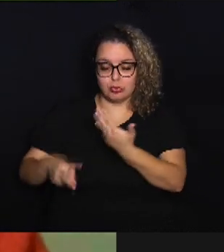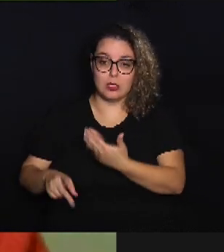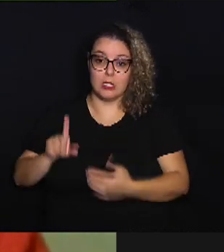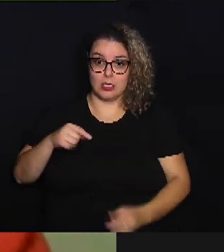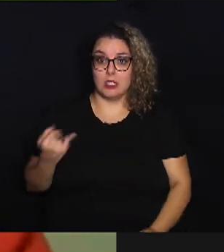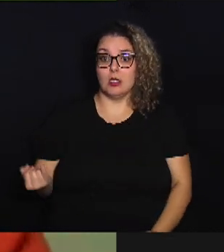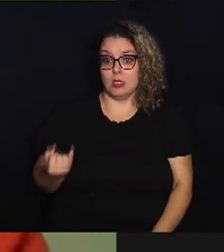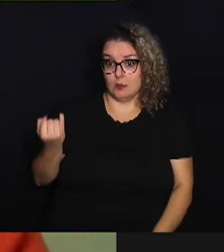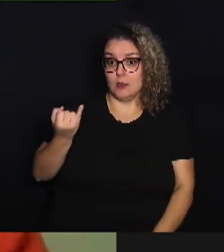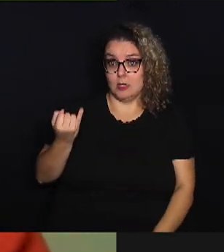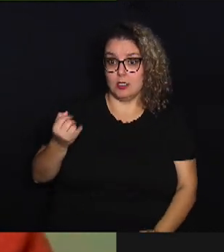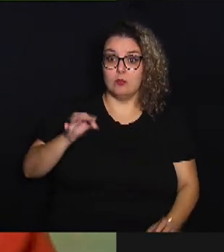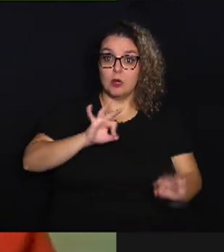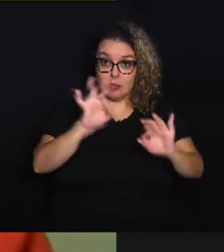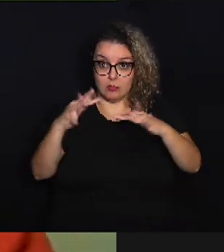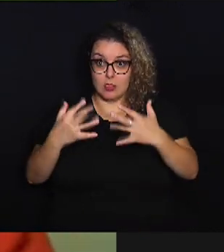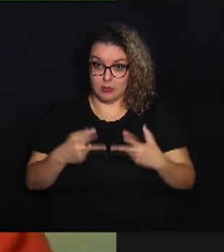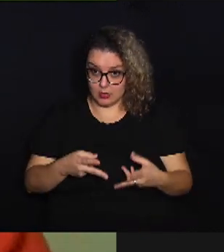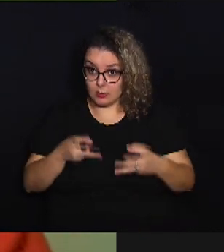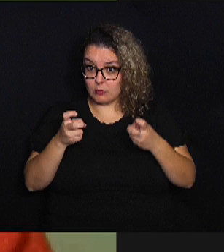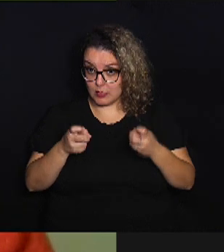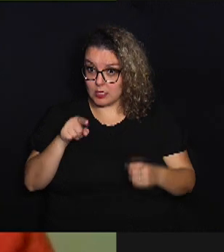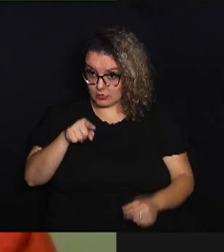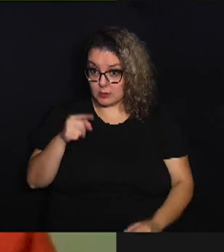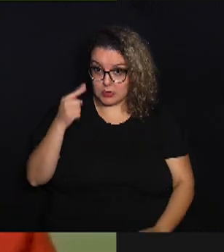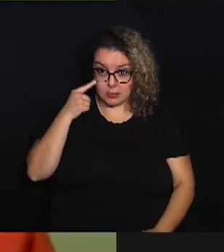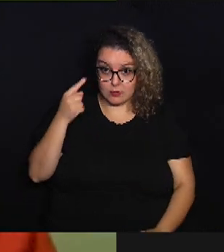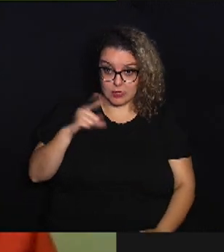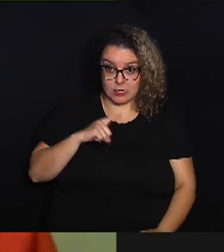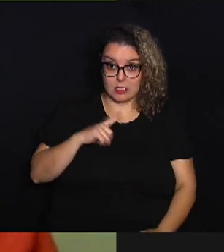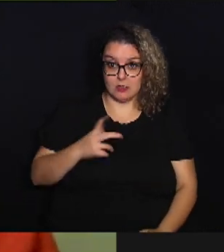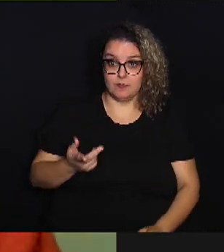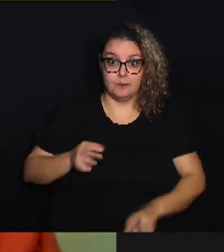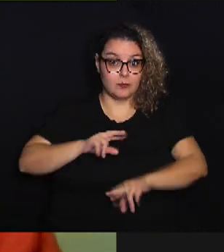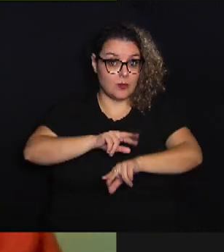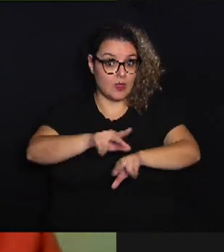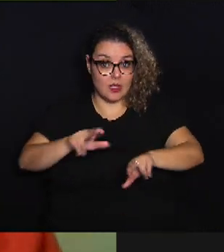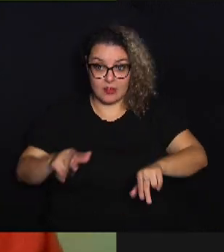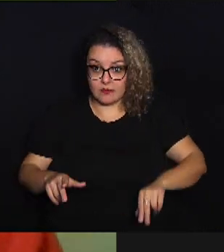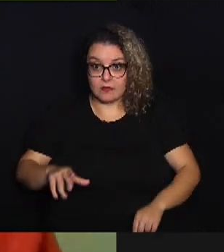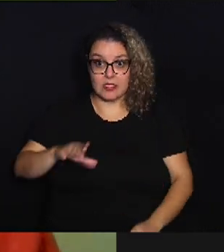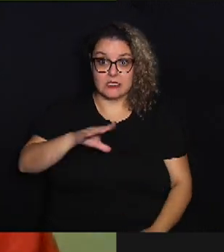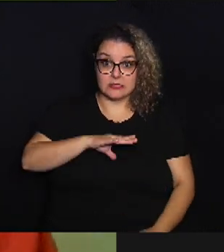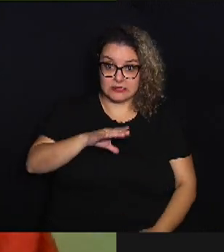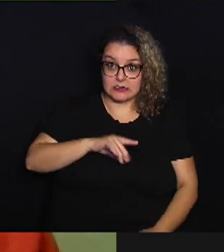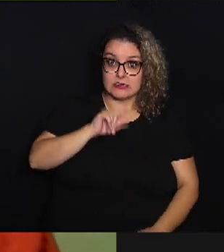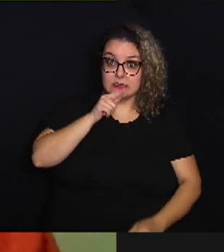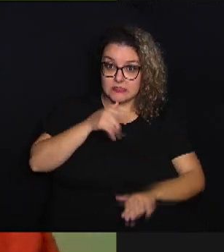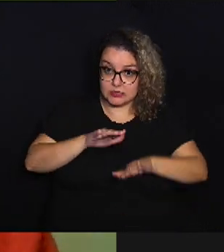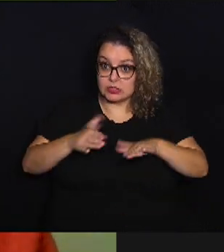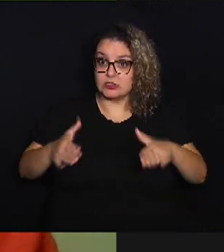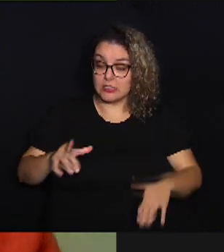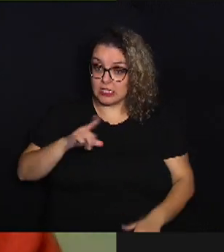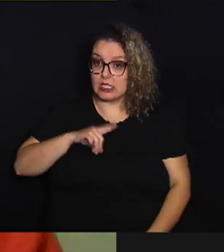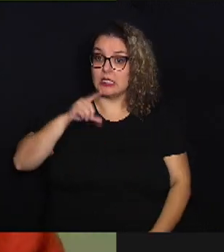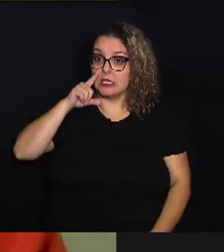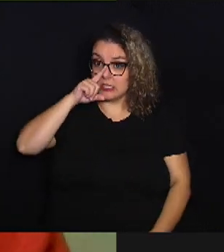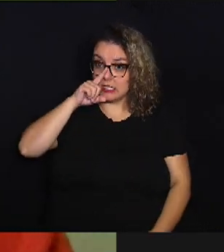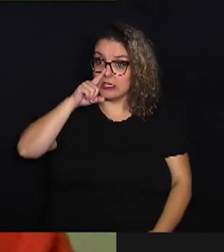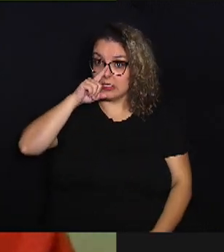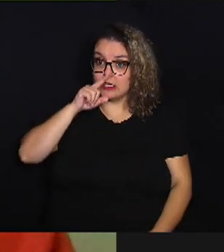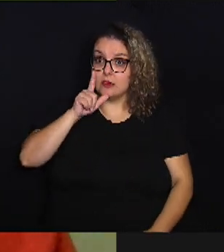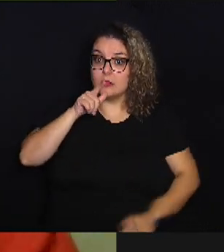telespectador perceba, é que muitas cidades litorâneas correm o risco de serem